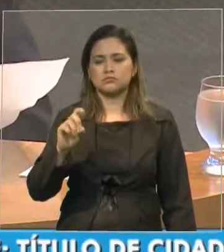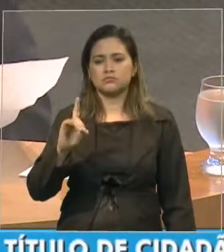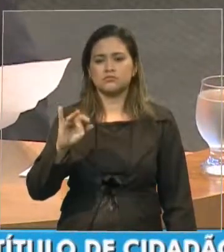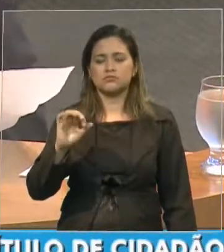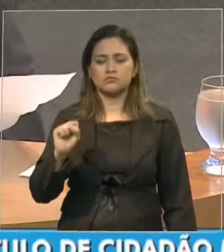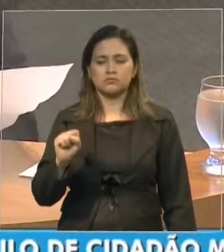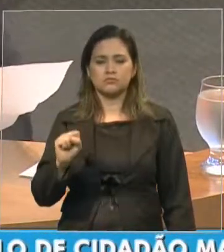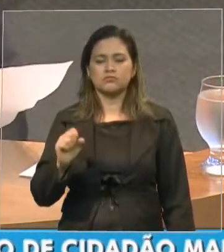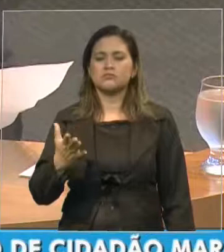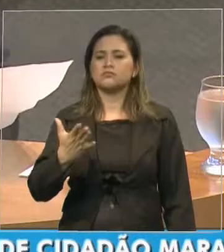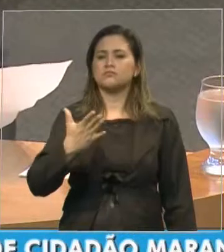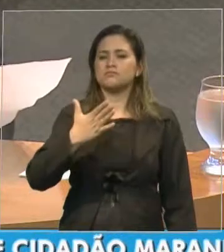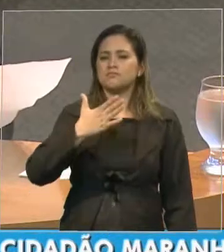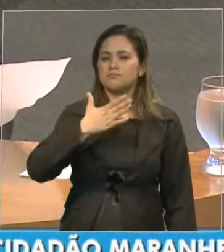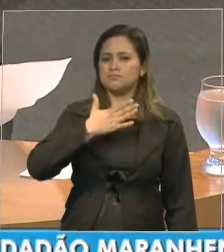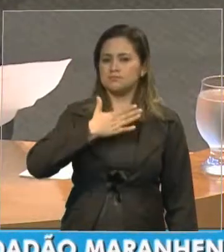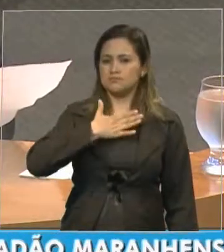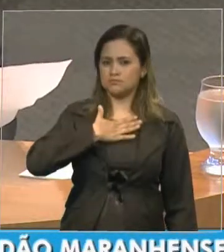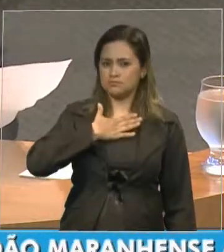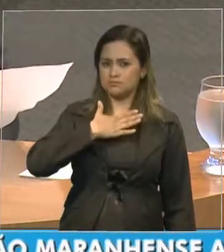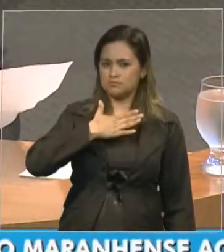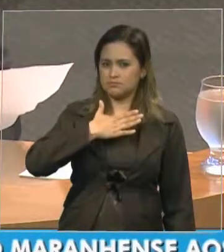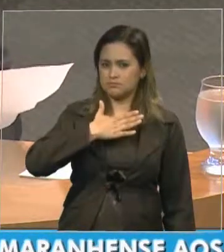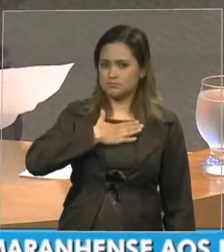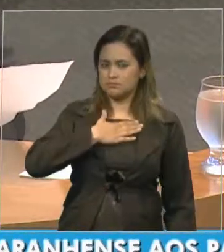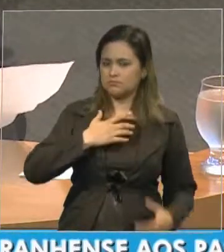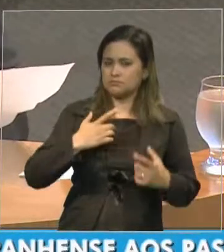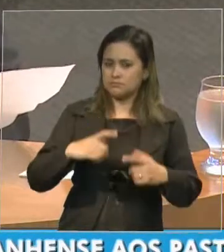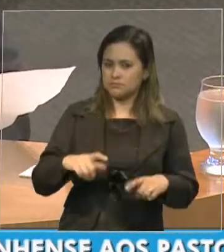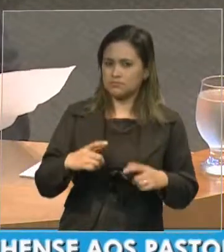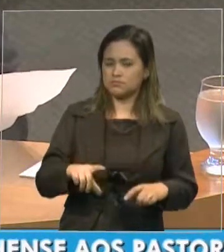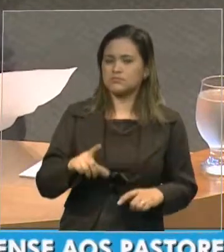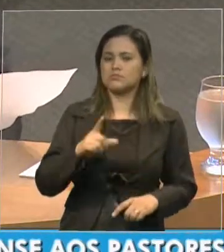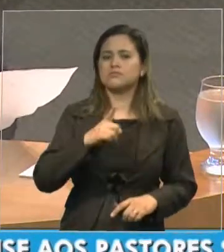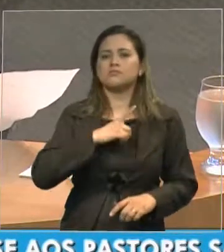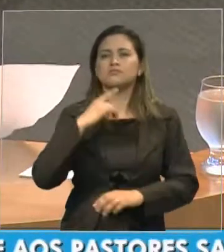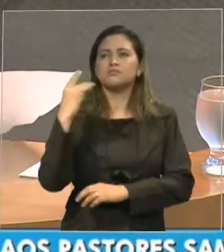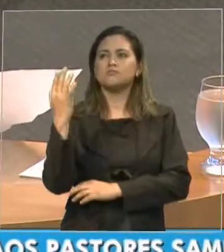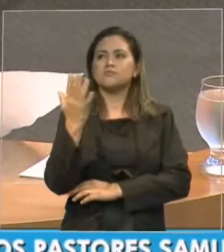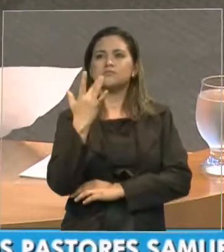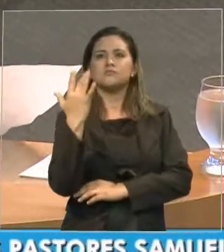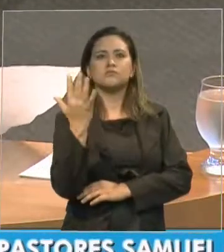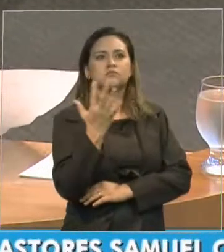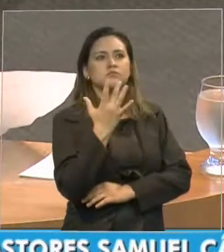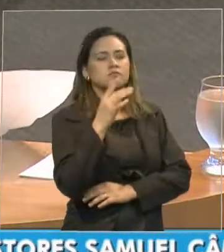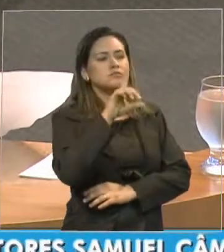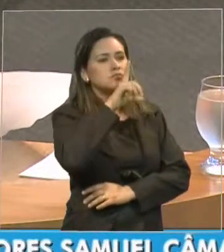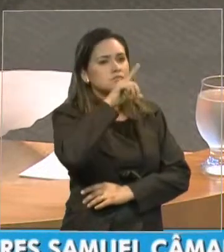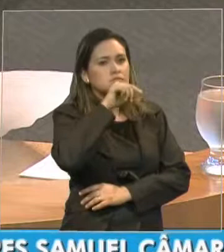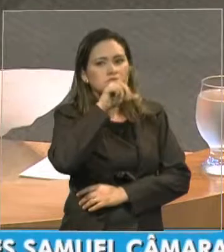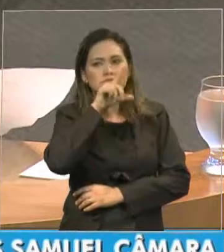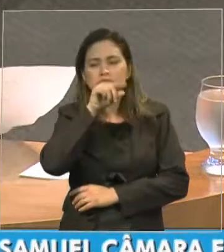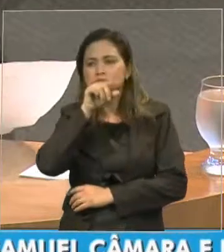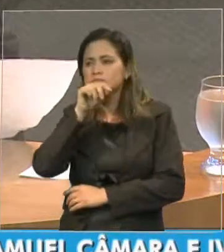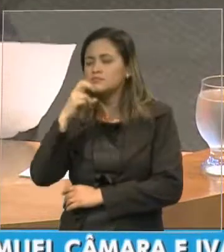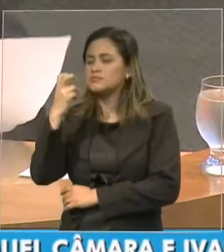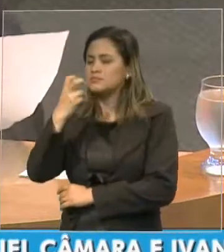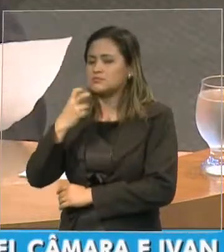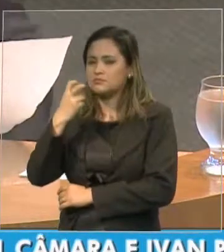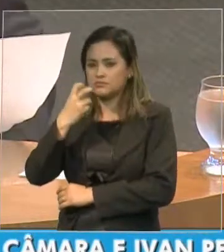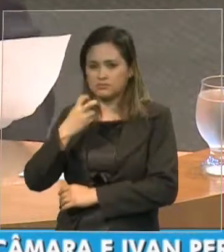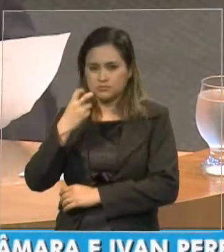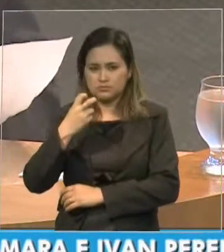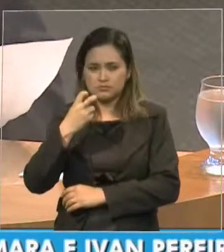tem palmeiras aonde canta o sabiá. Parabéns, homenageados, por essa